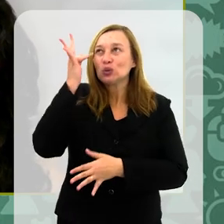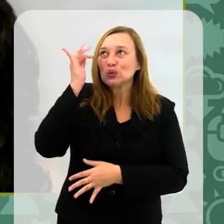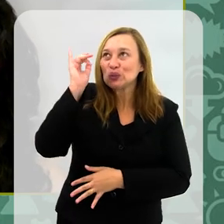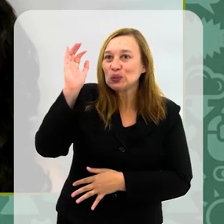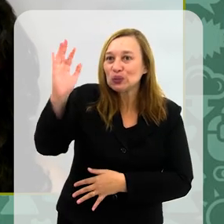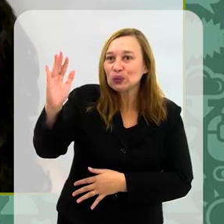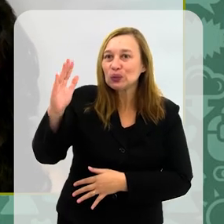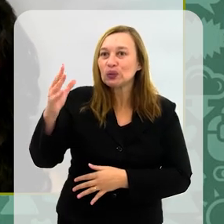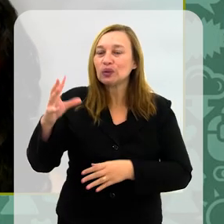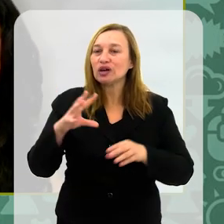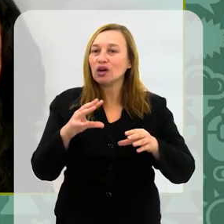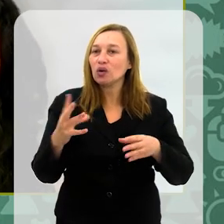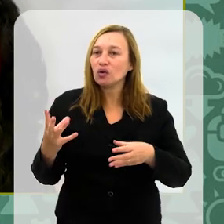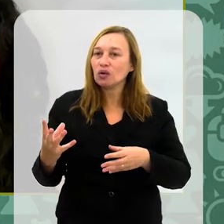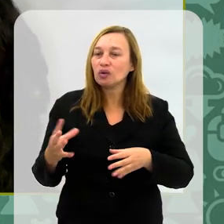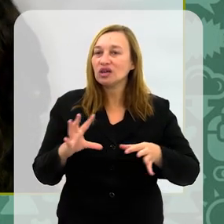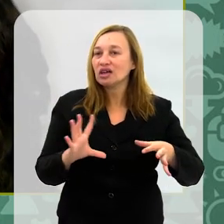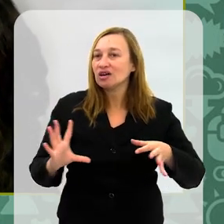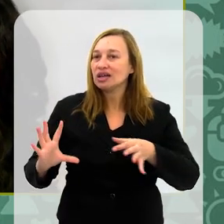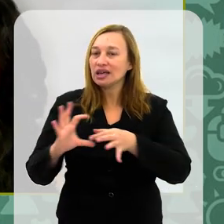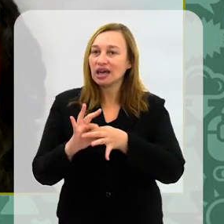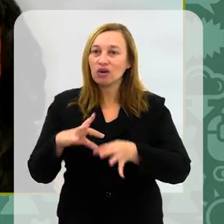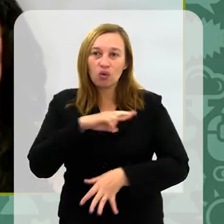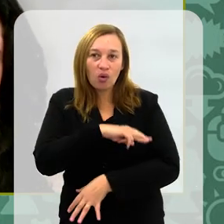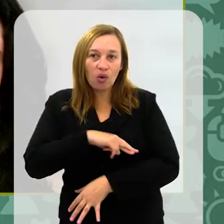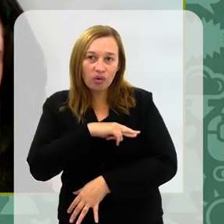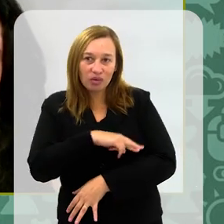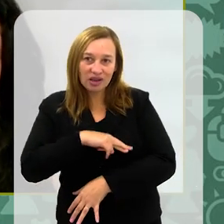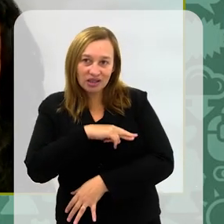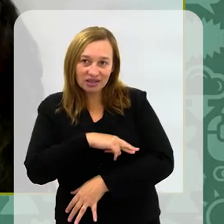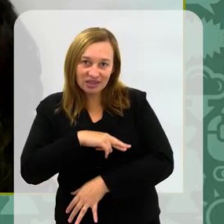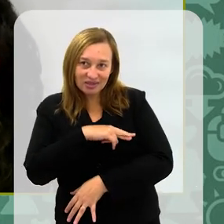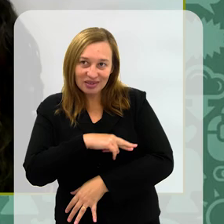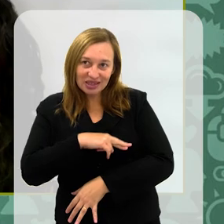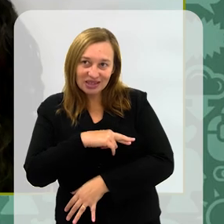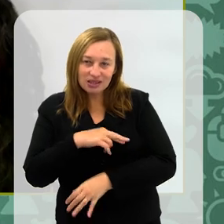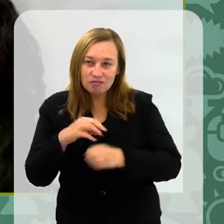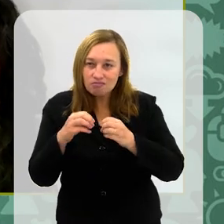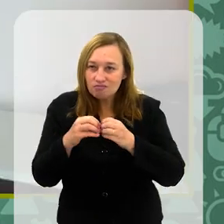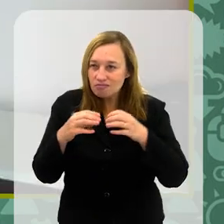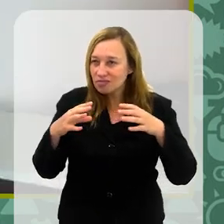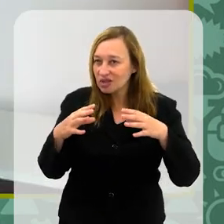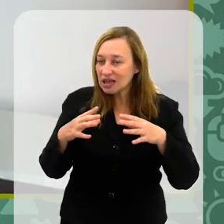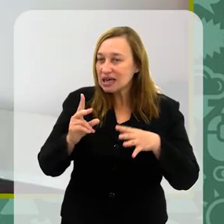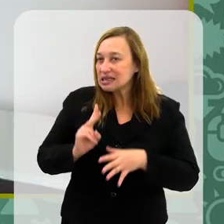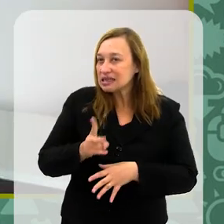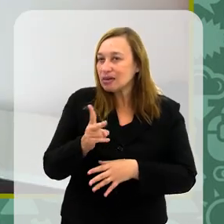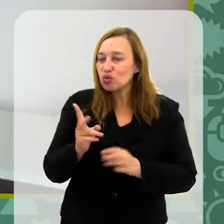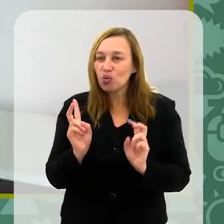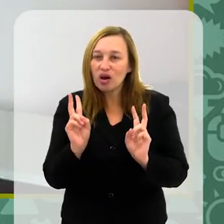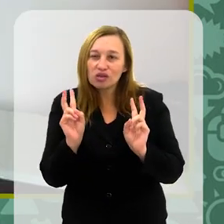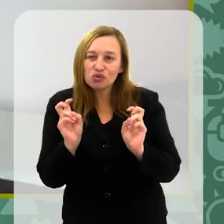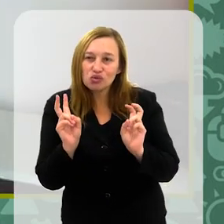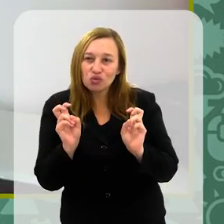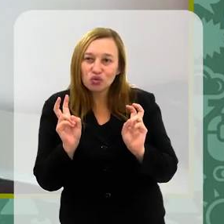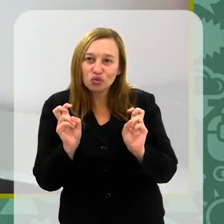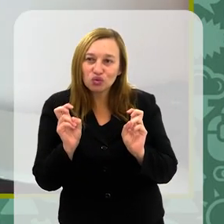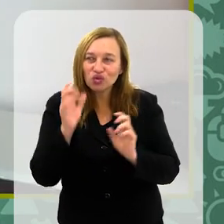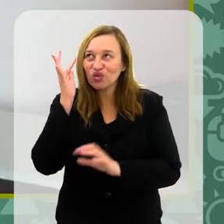da fantasia, eu migrei para o romance young adult com um toquezinho de realismo mágico. Então, tem sempre alguma questão